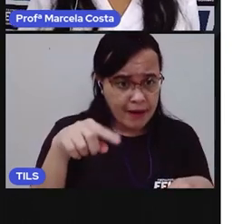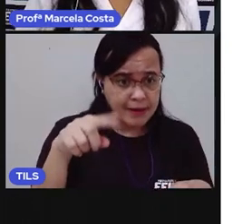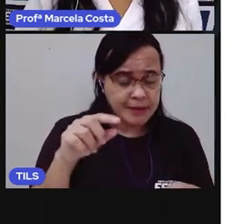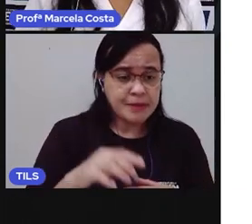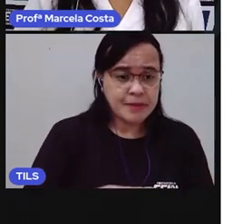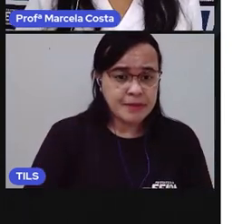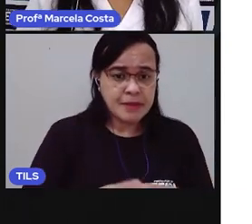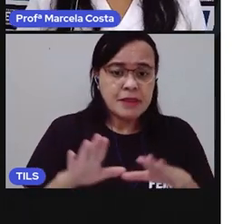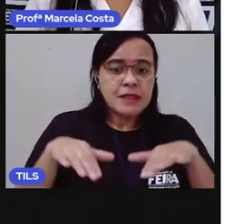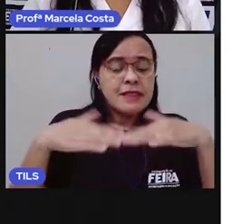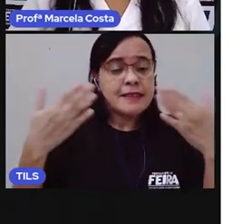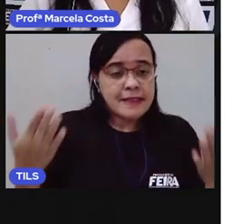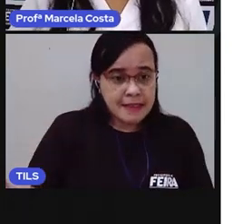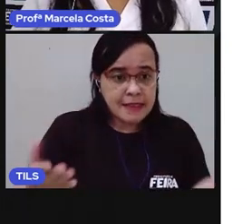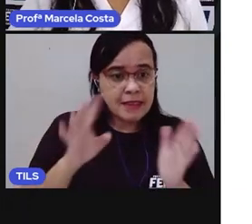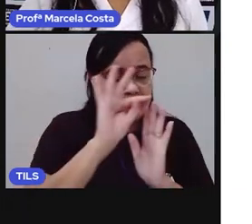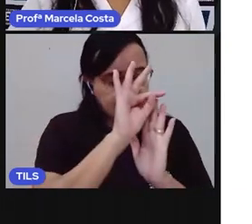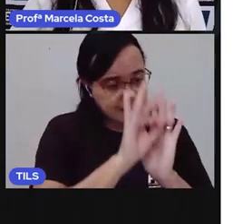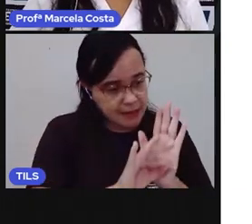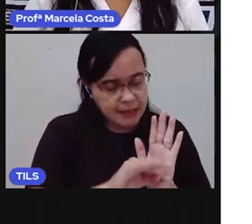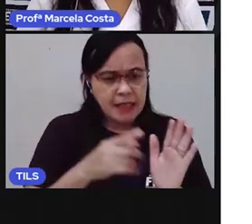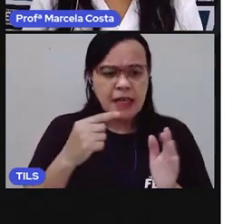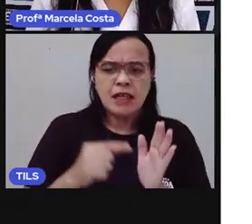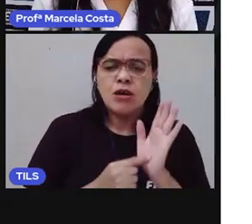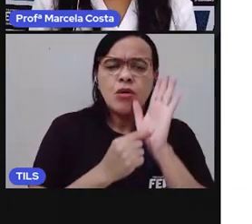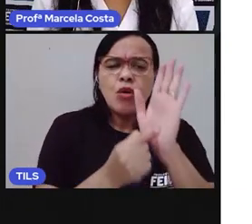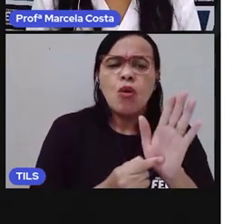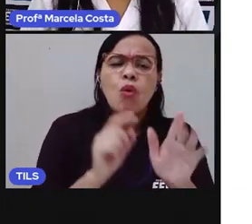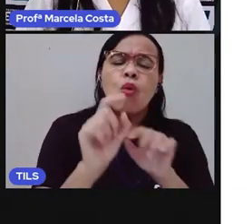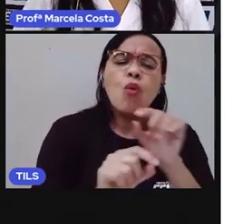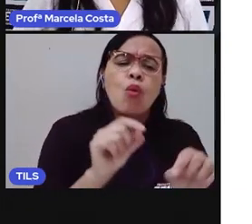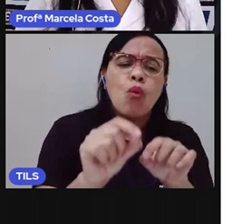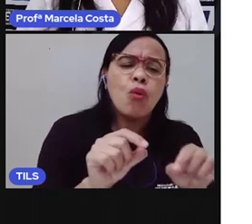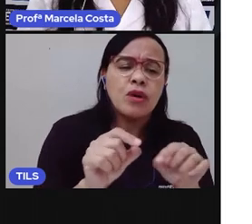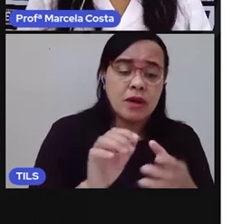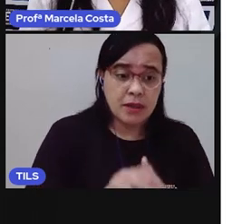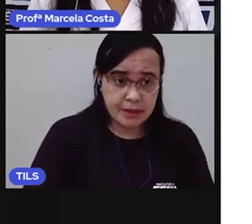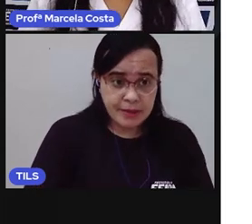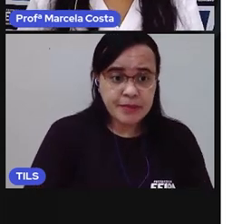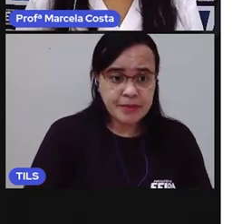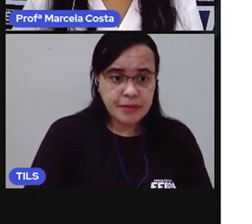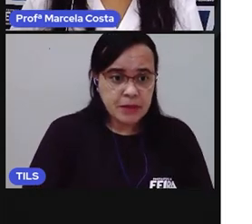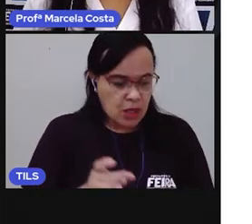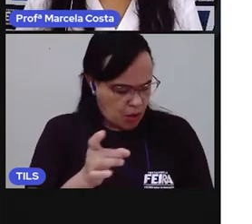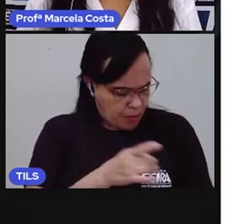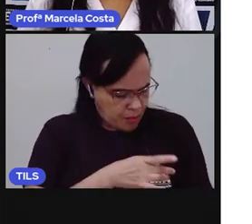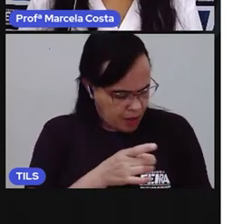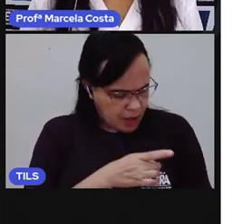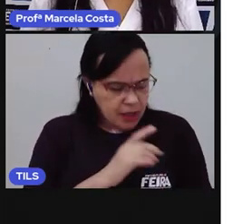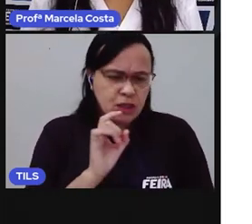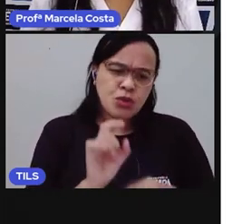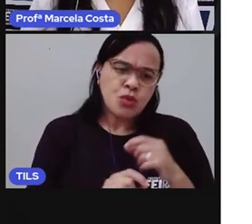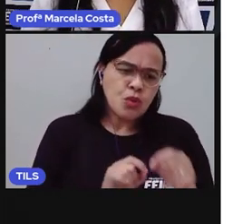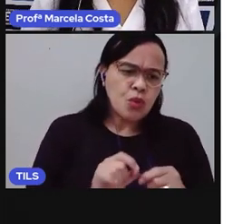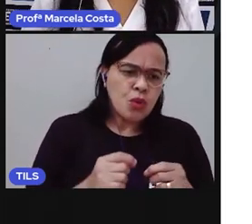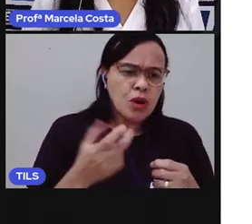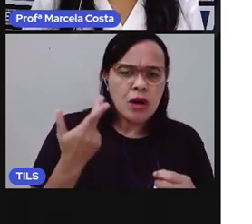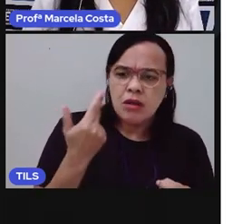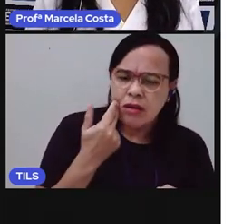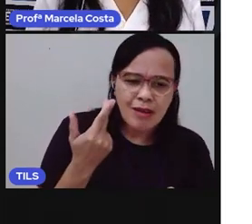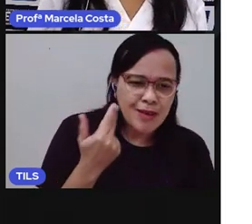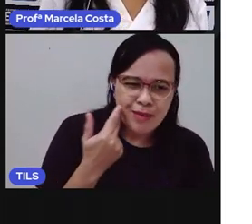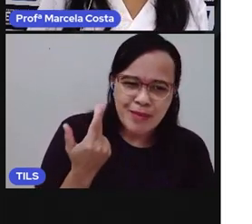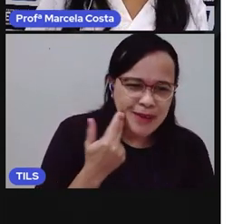Então, esse texto está mostrando para a gente que o medo é algo comum. É uma emoção comum.